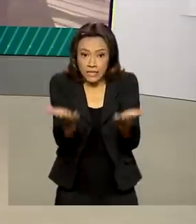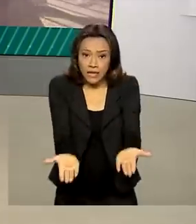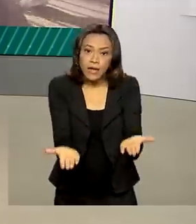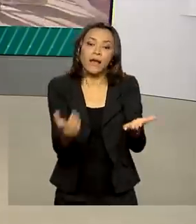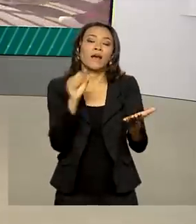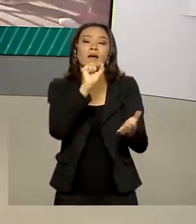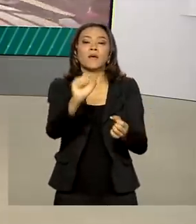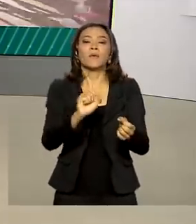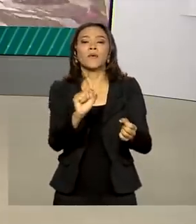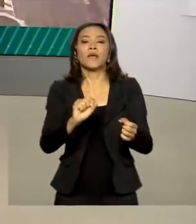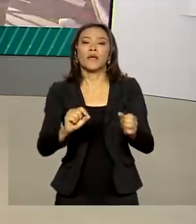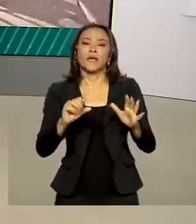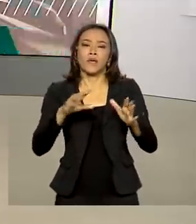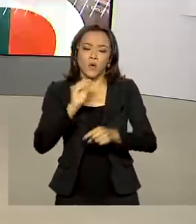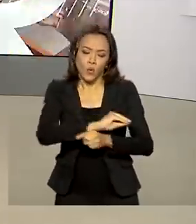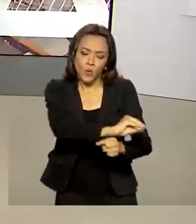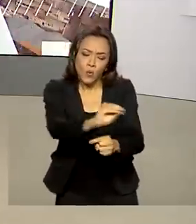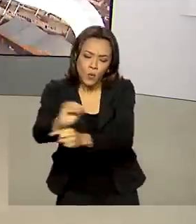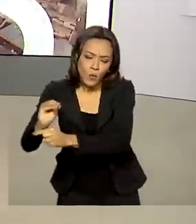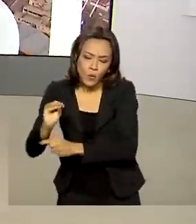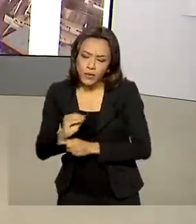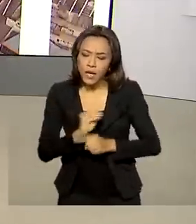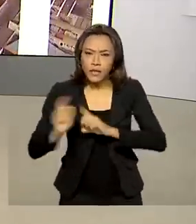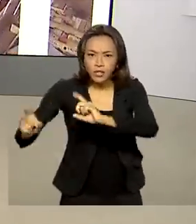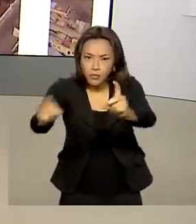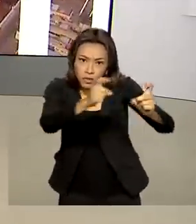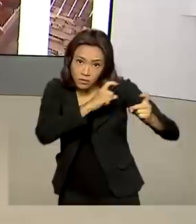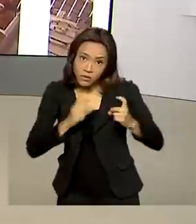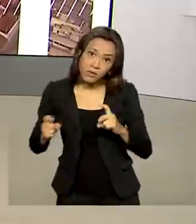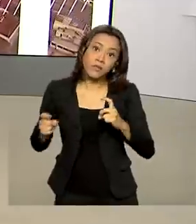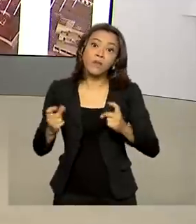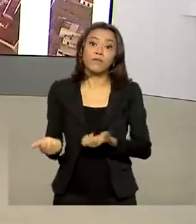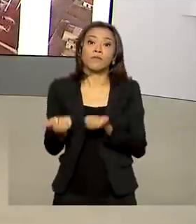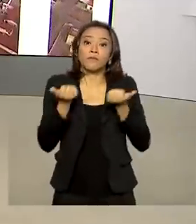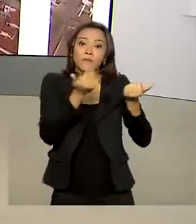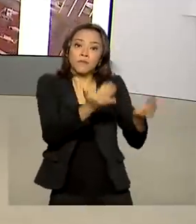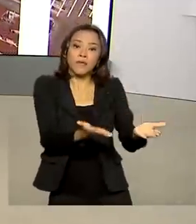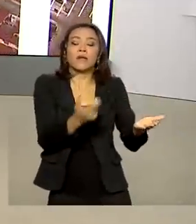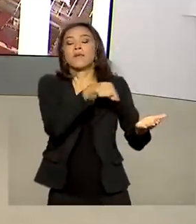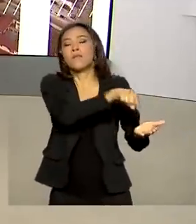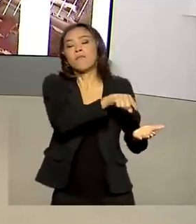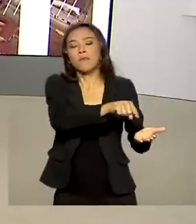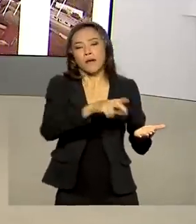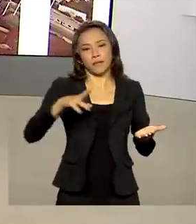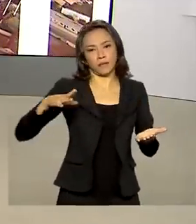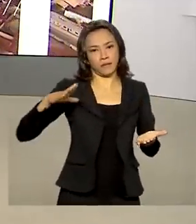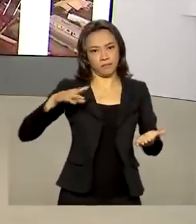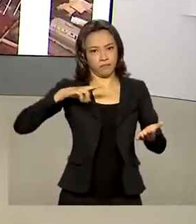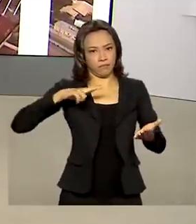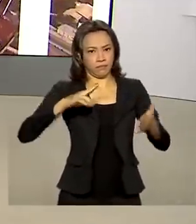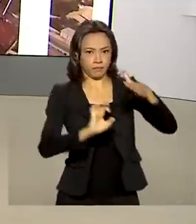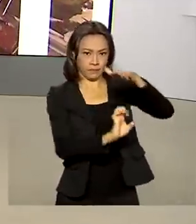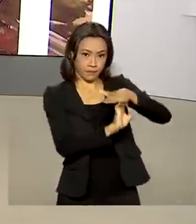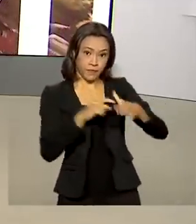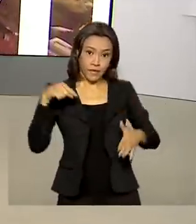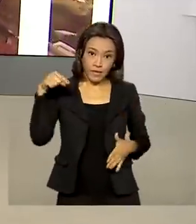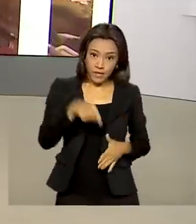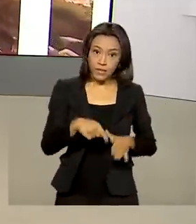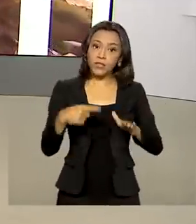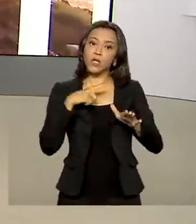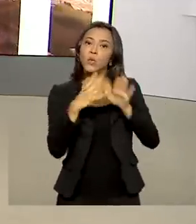conservação federais à iniciativa privada. Esses estudos trazem dados referentes ao modelo técnico e operacional e à